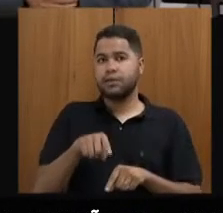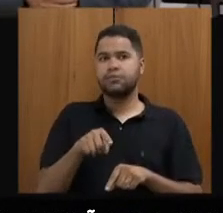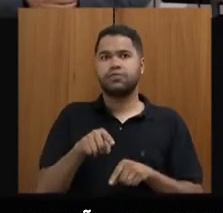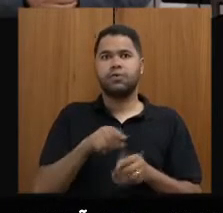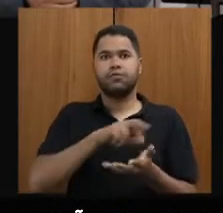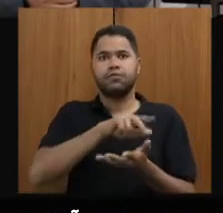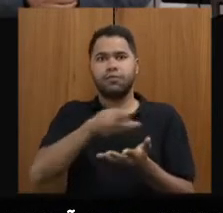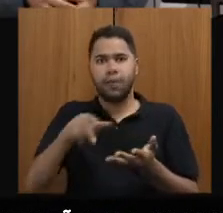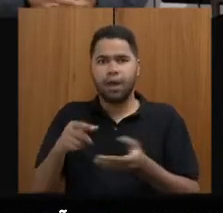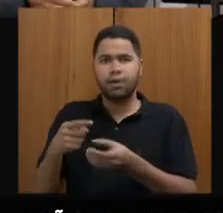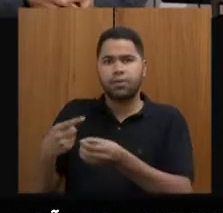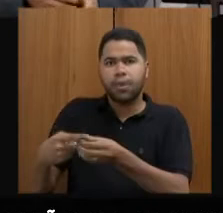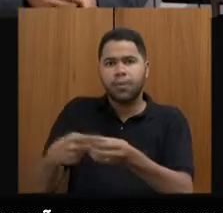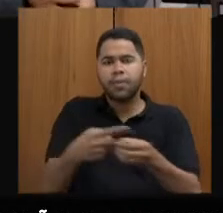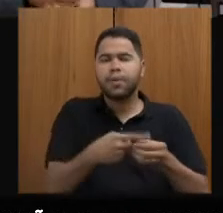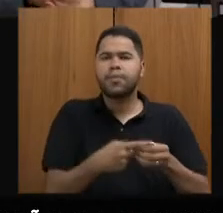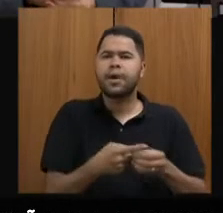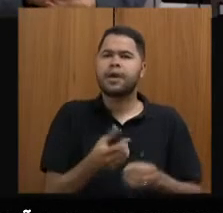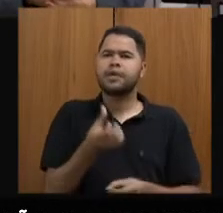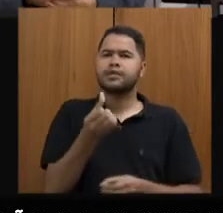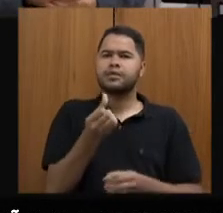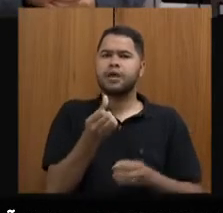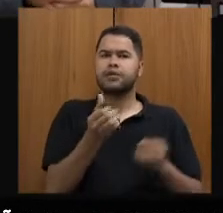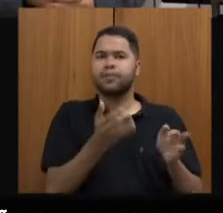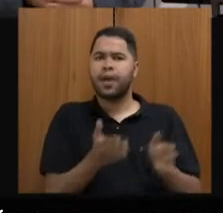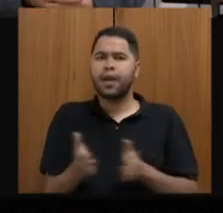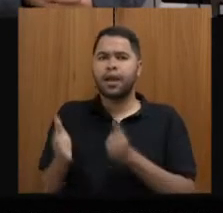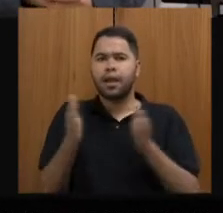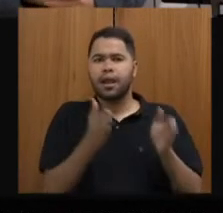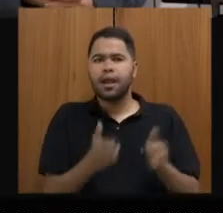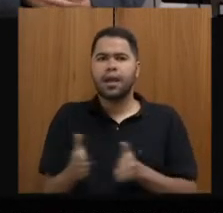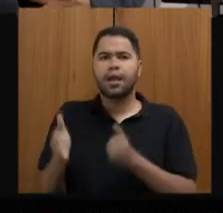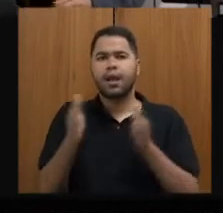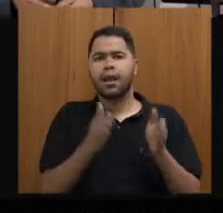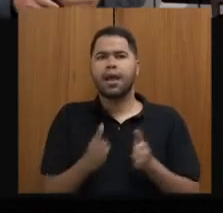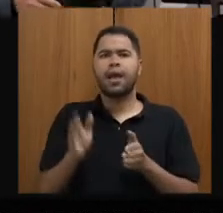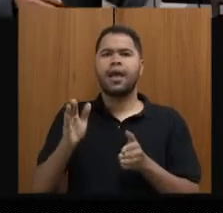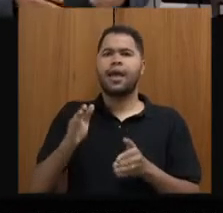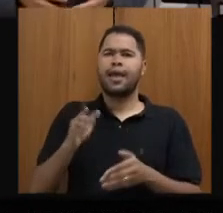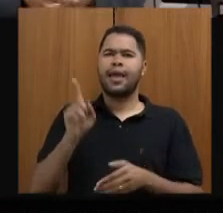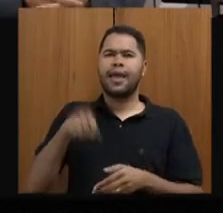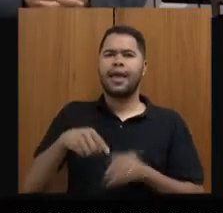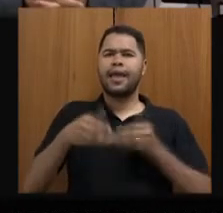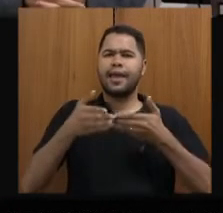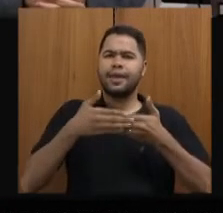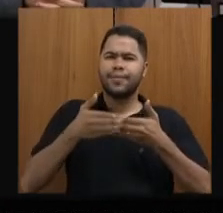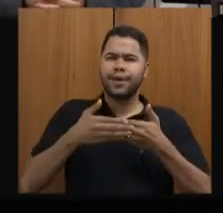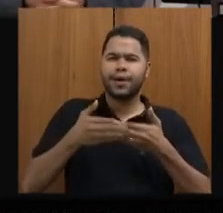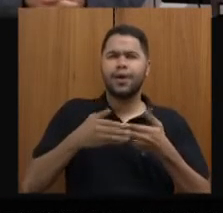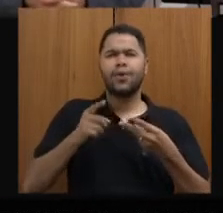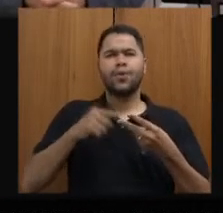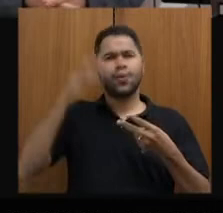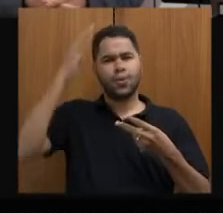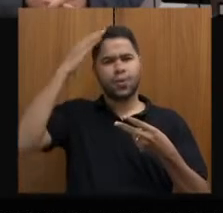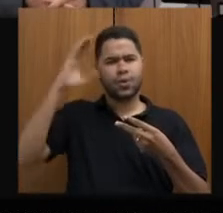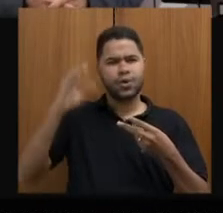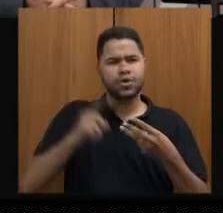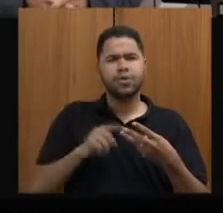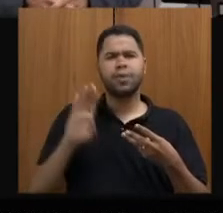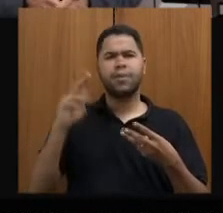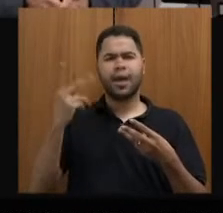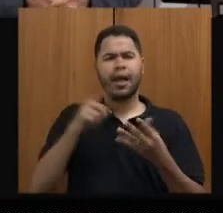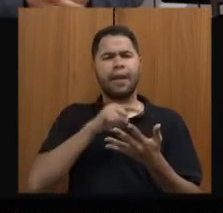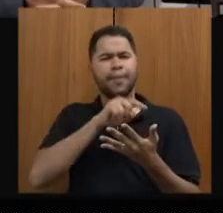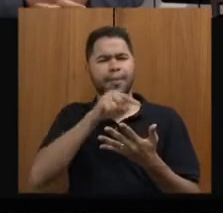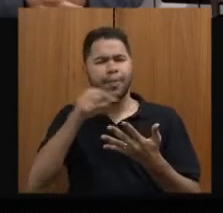municípios, seis rodadas de roadshow em Ribeirão Preto, São Paulo, Maio, Curitiba, Brasil e Belo Horizonte no mês de